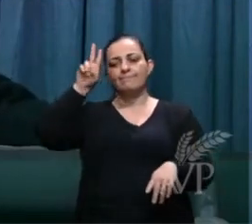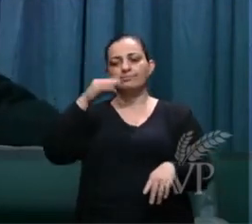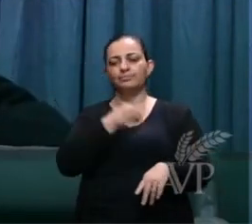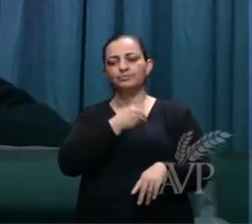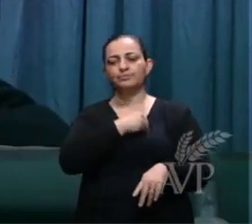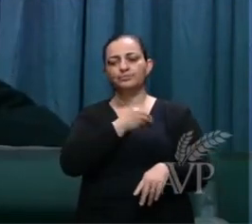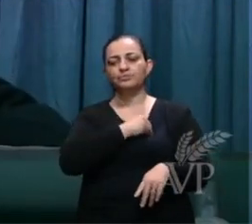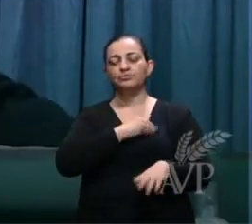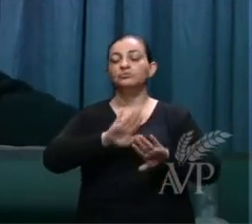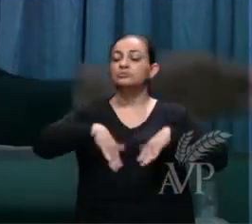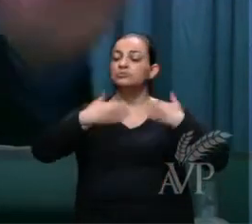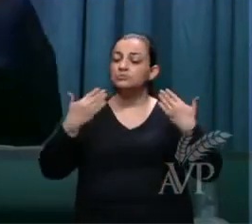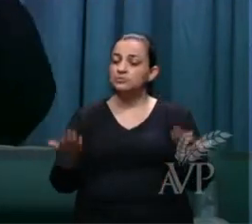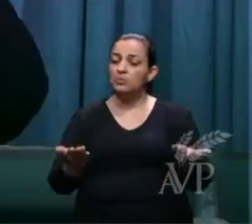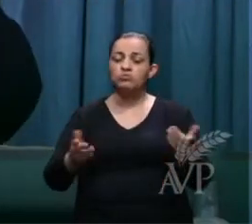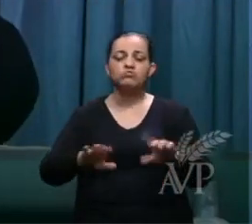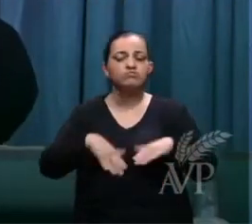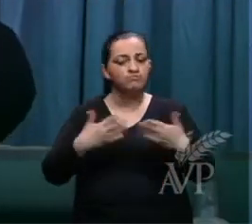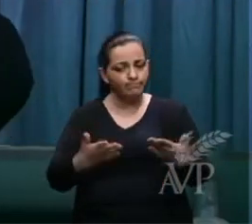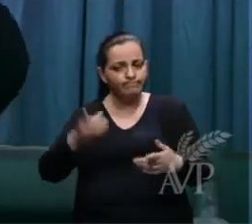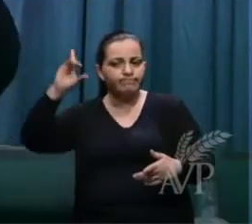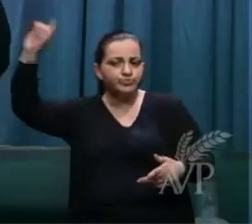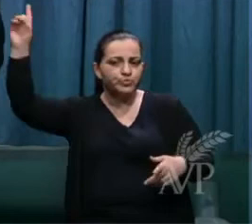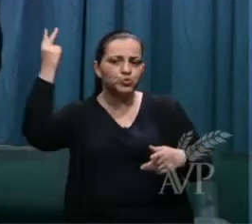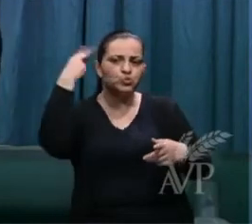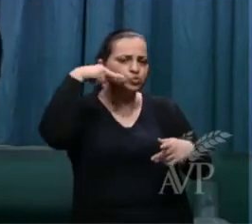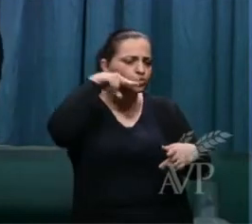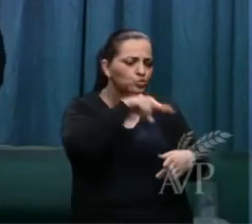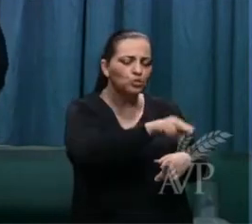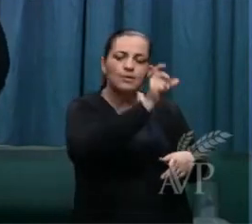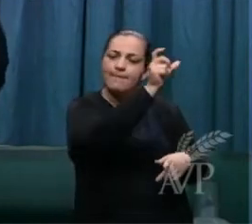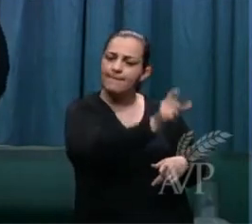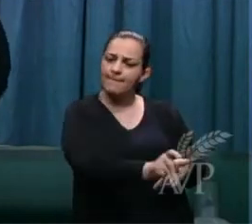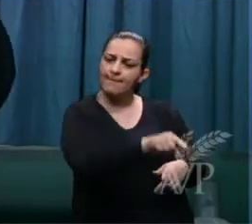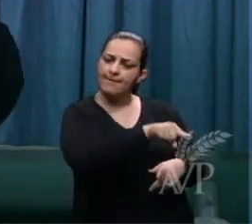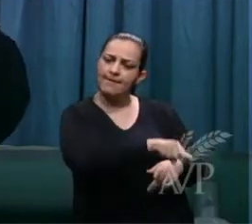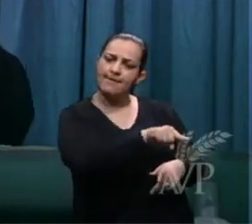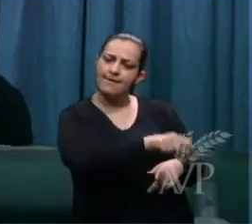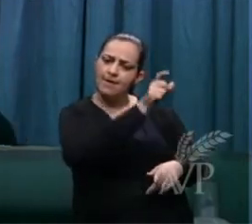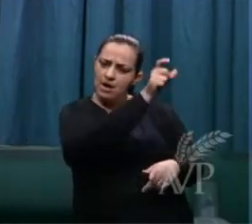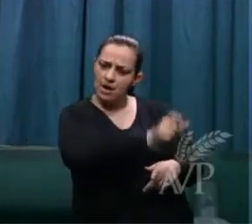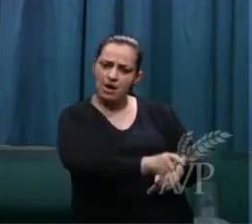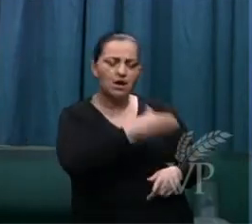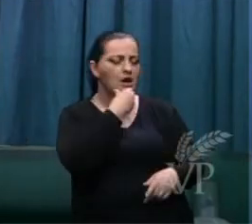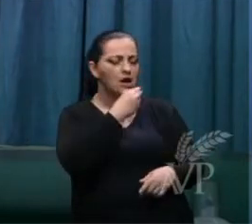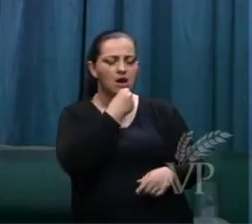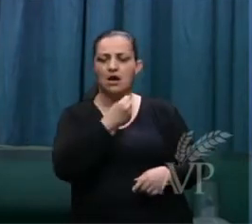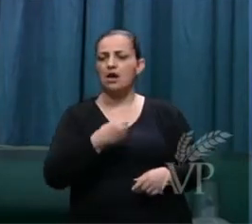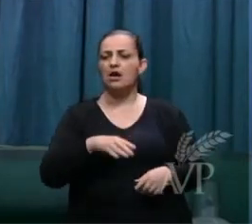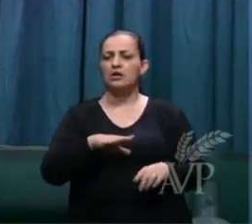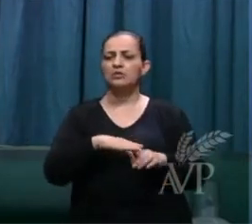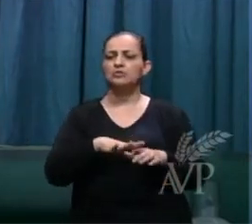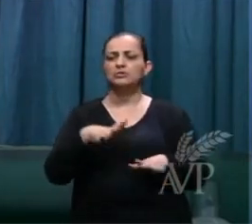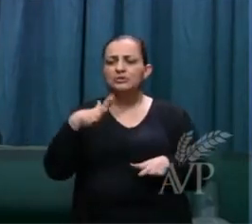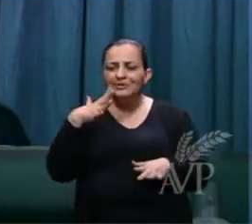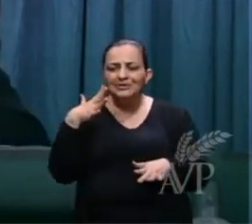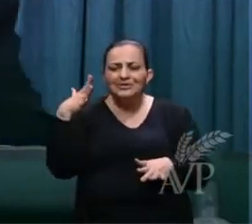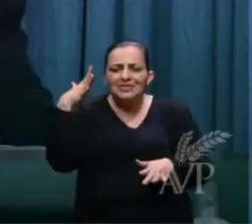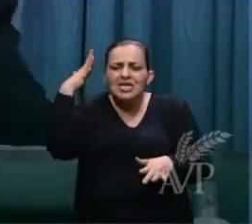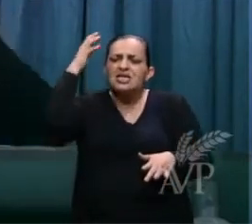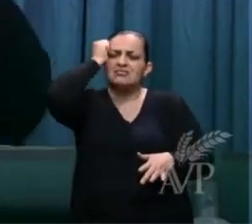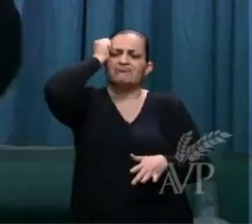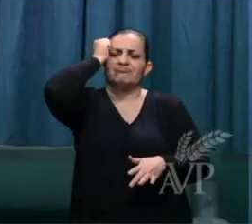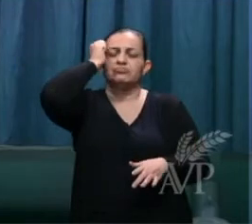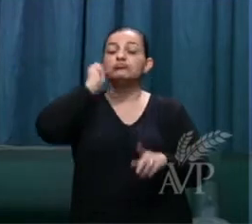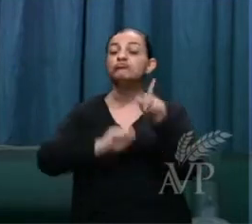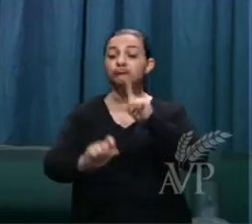então quando Deus olha para este seu filho este redimido o